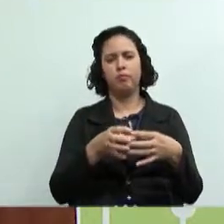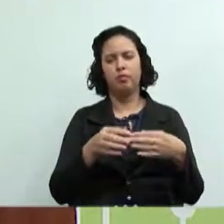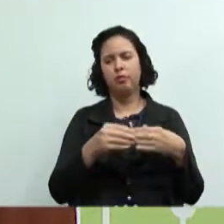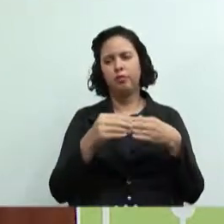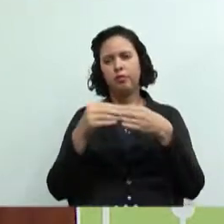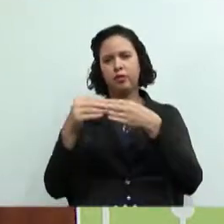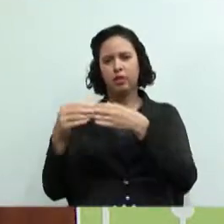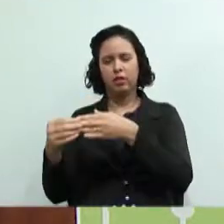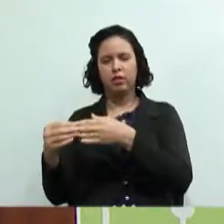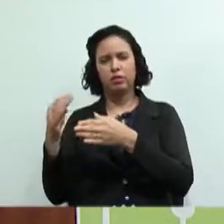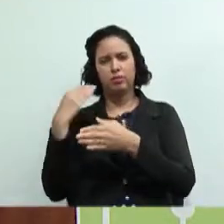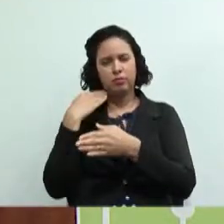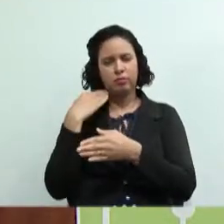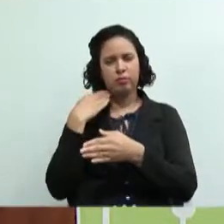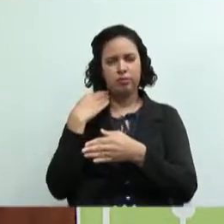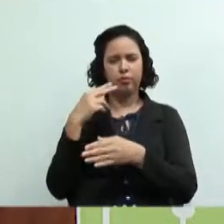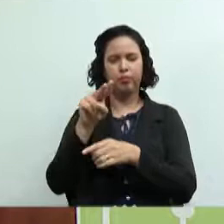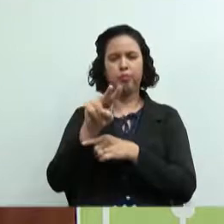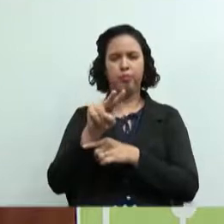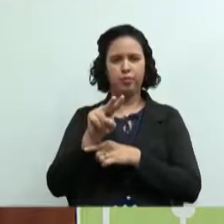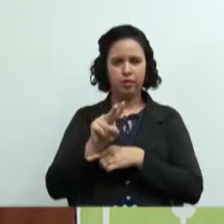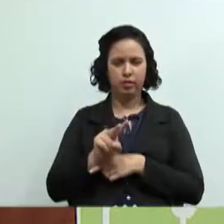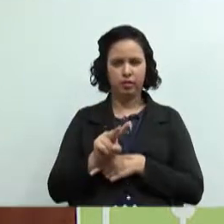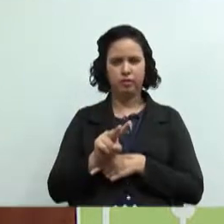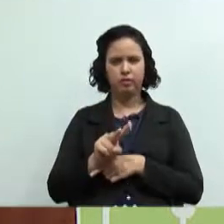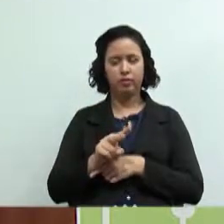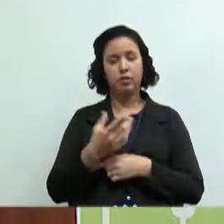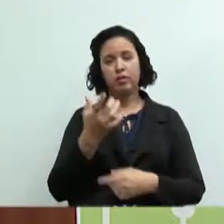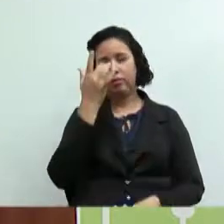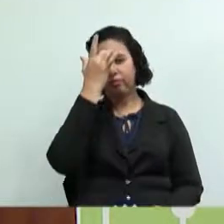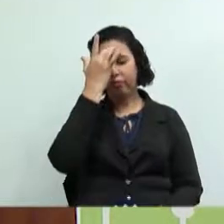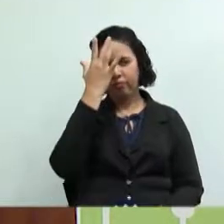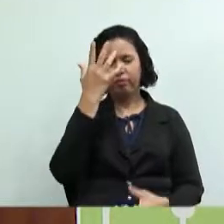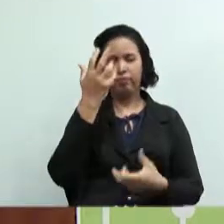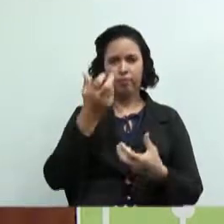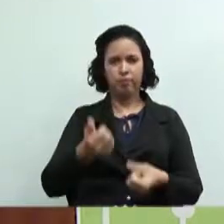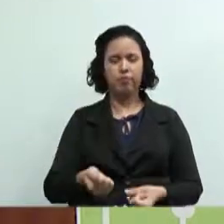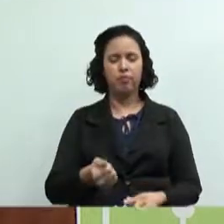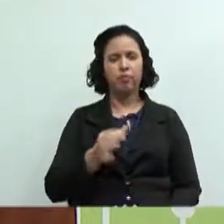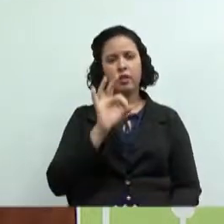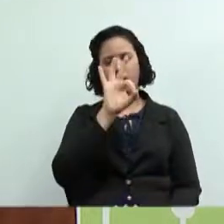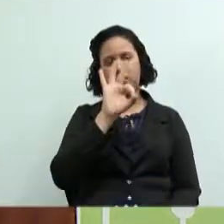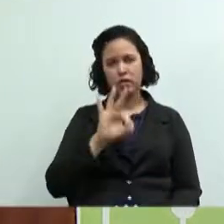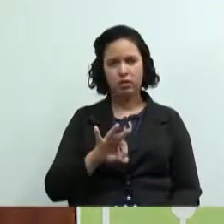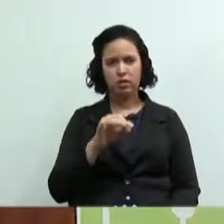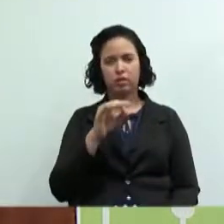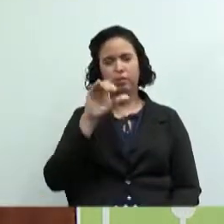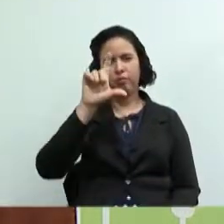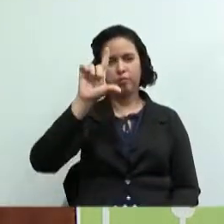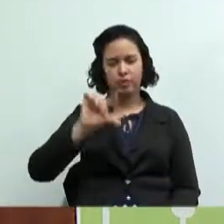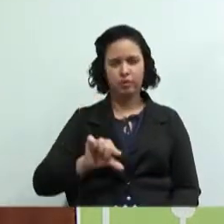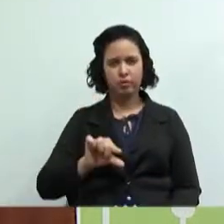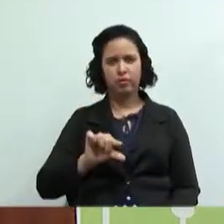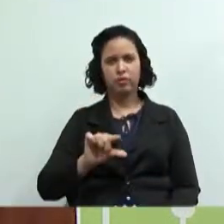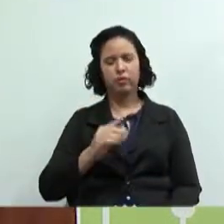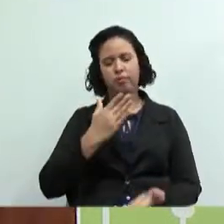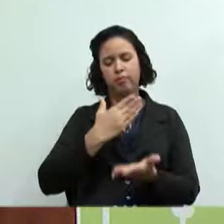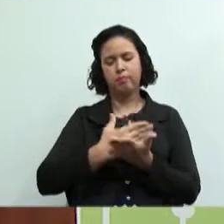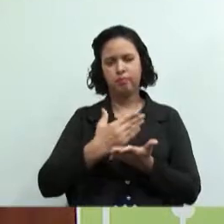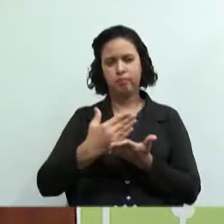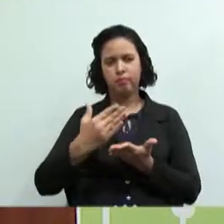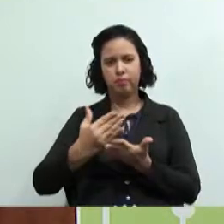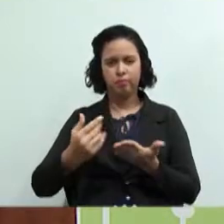for coletivo, vai ser bem mais fácil de ser aprovado, as taxas serão menores e os prazos de pagamento maiores.